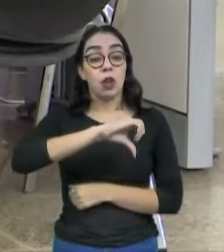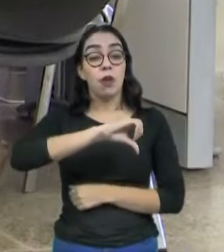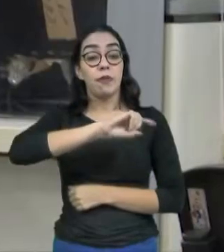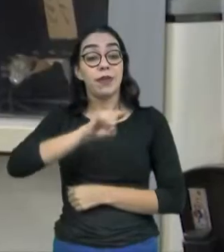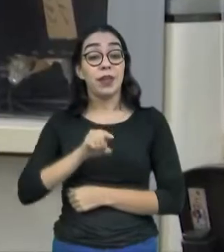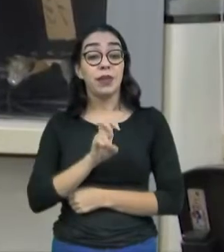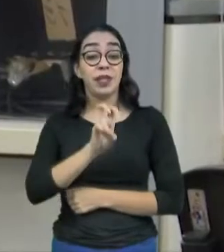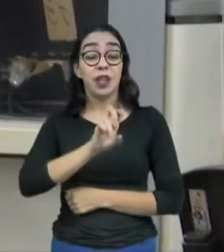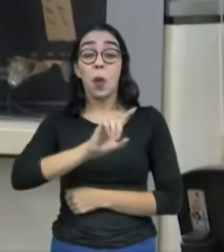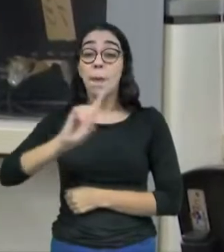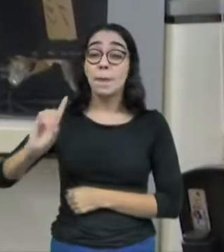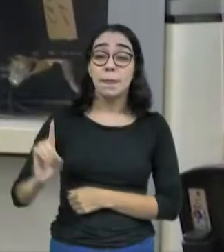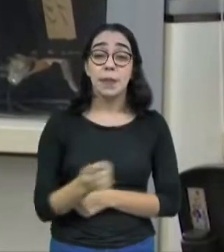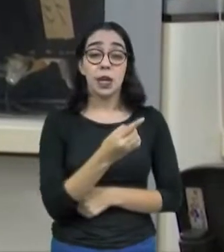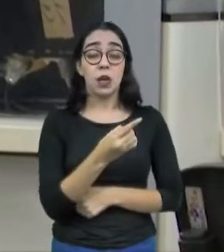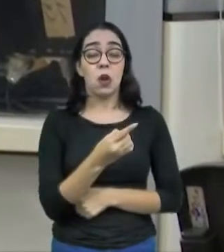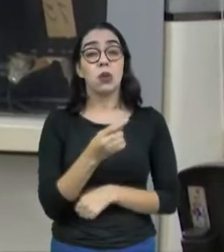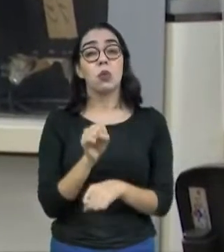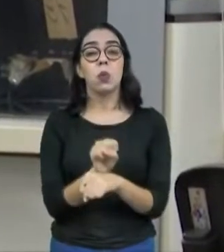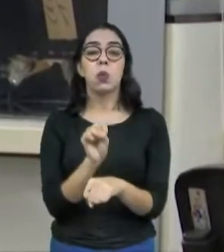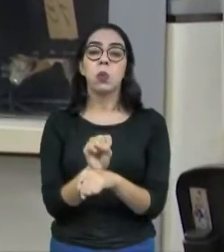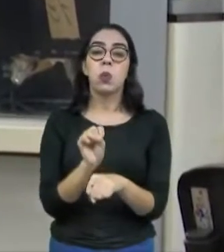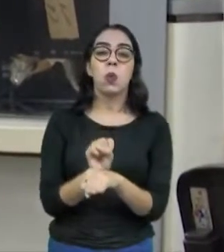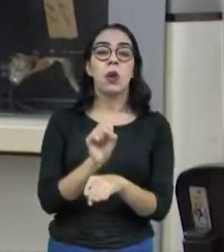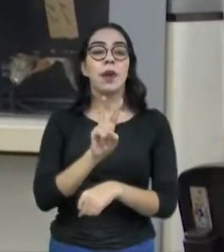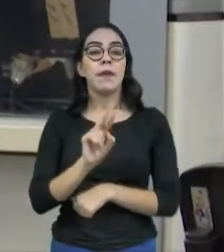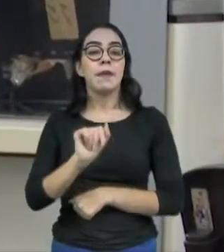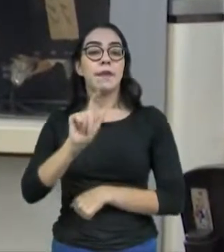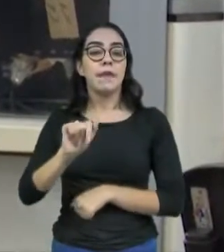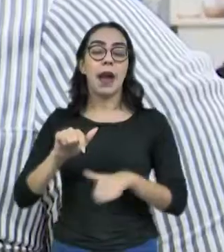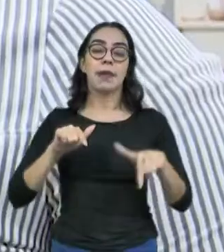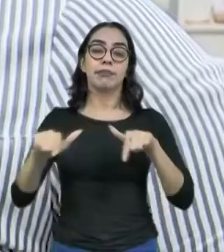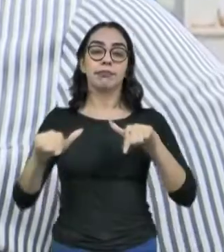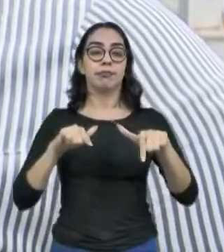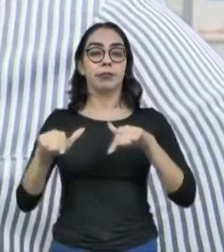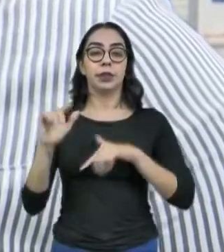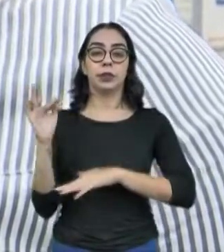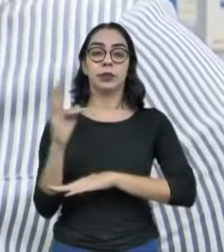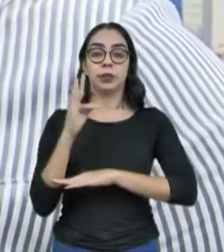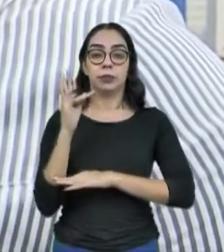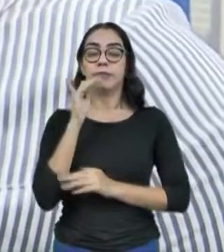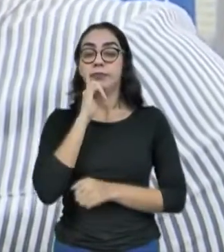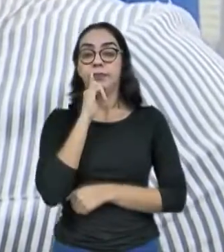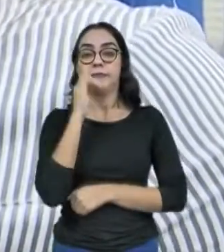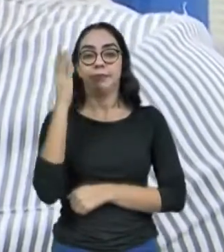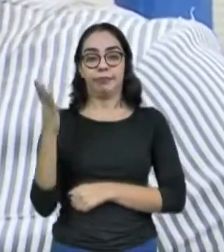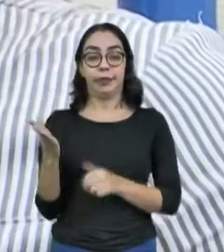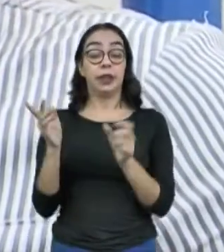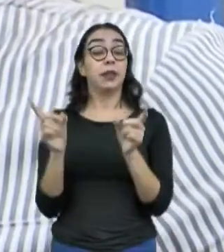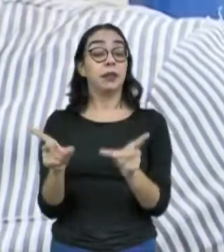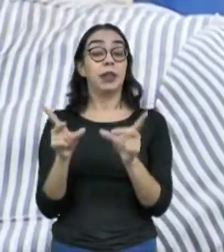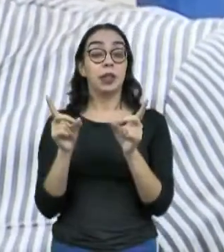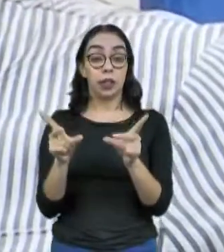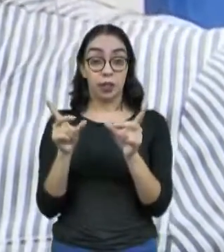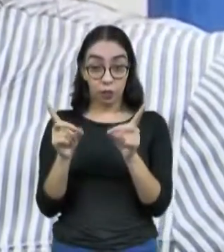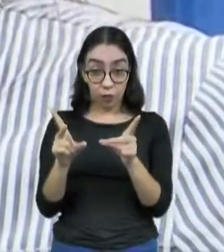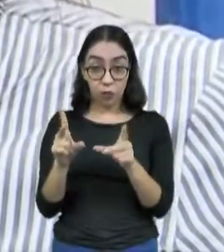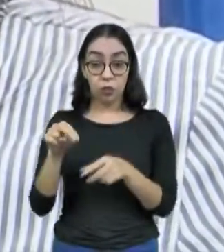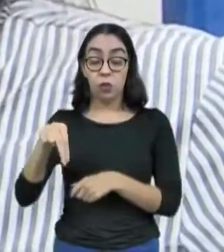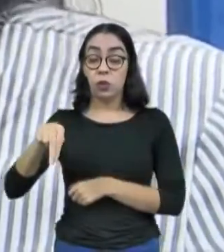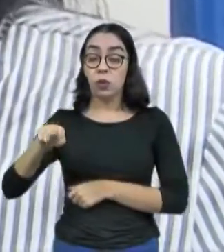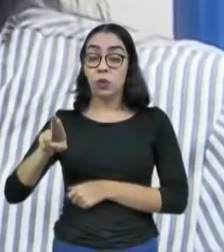pessoas buscando uma oportunidade de emprego com carteira assinada no Brasil. Uma delas é a vendedora Fabrícia Nunes, que está